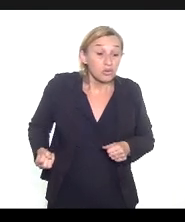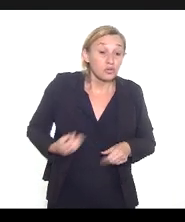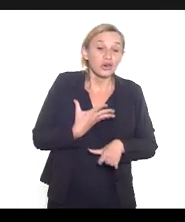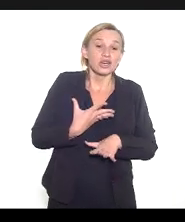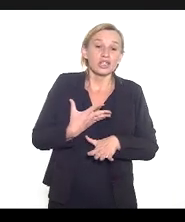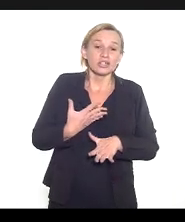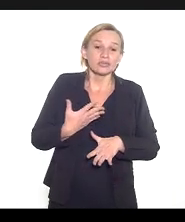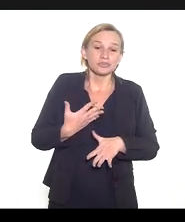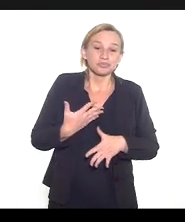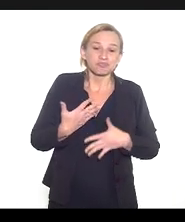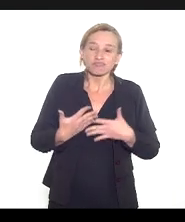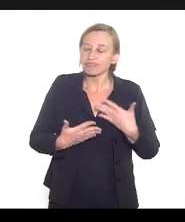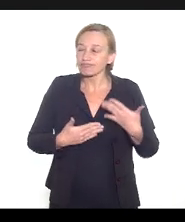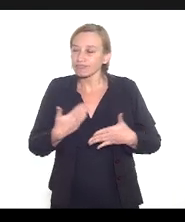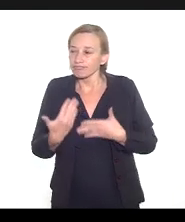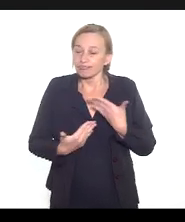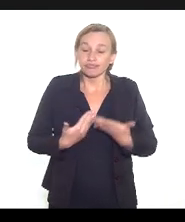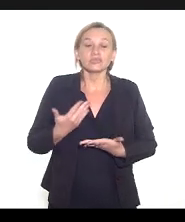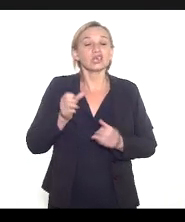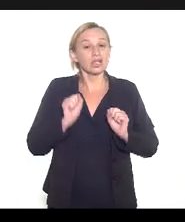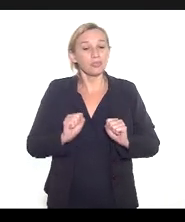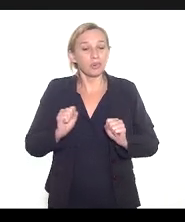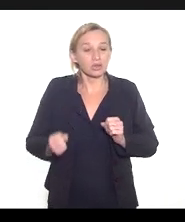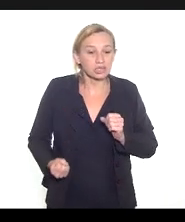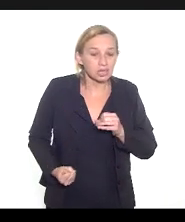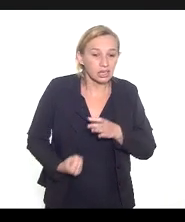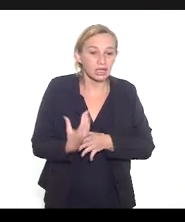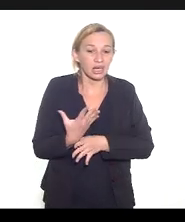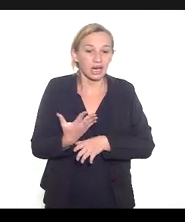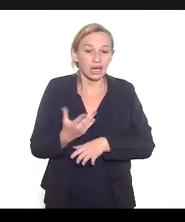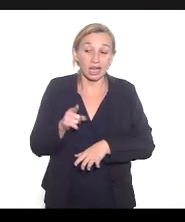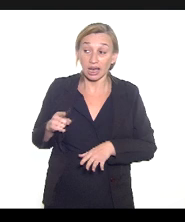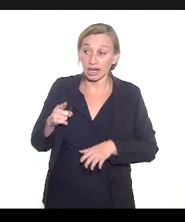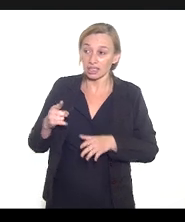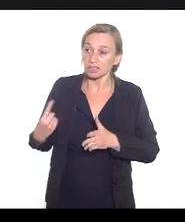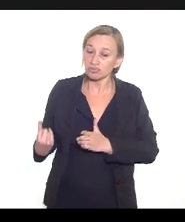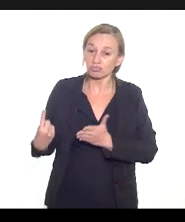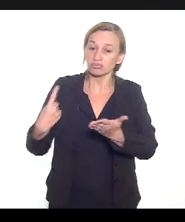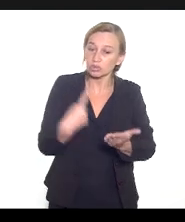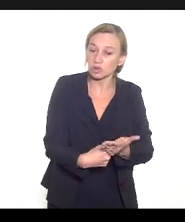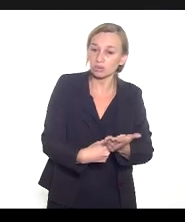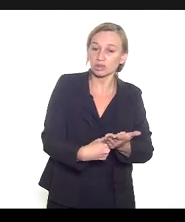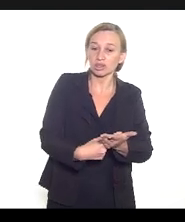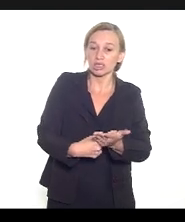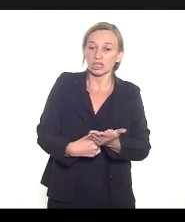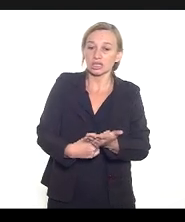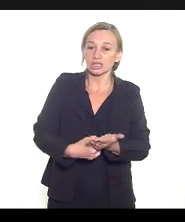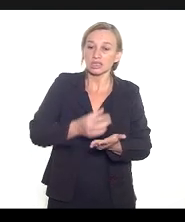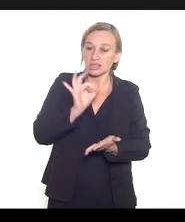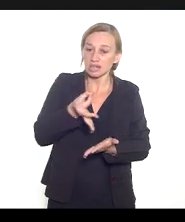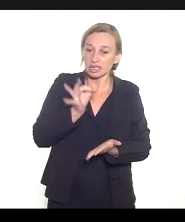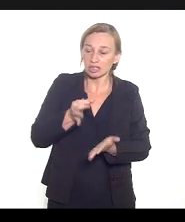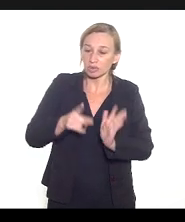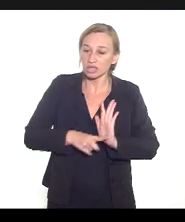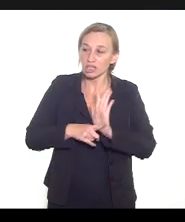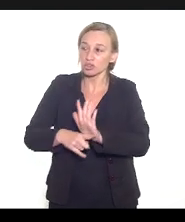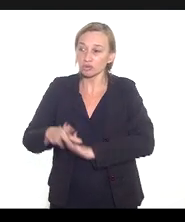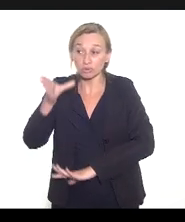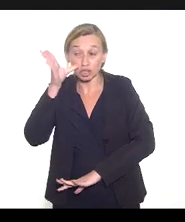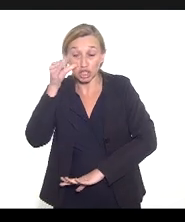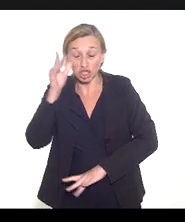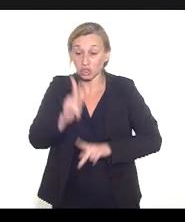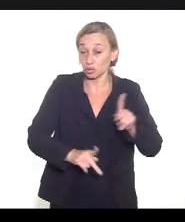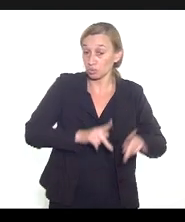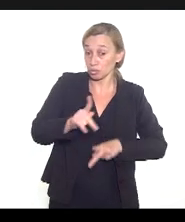expectativa de que a gente possa construir aí um pacto que atenda verdadeiramente aos interesses da